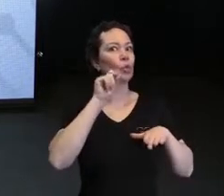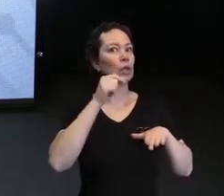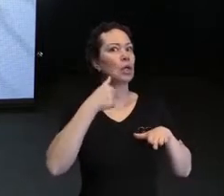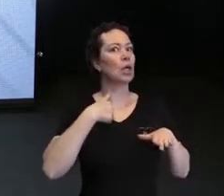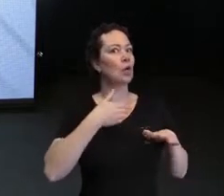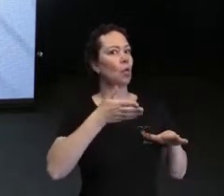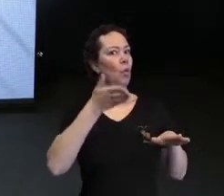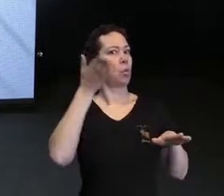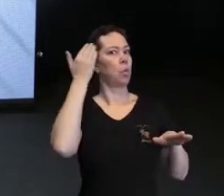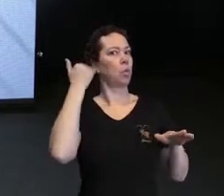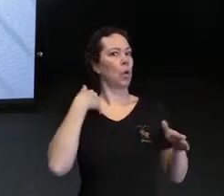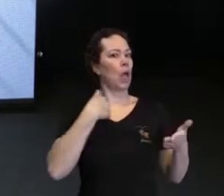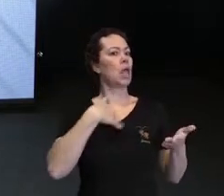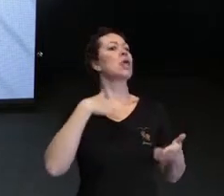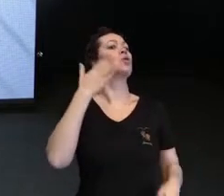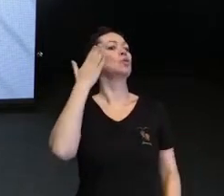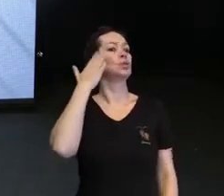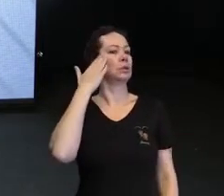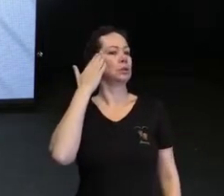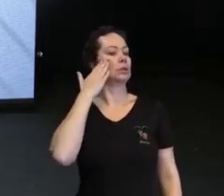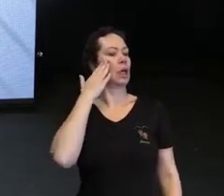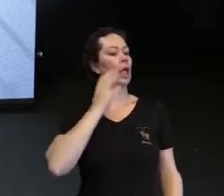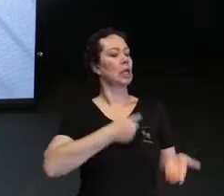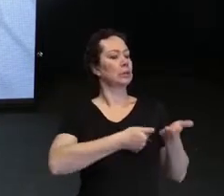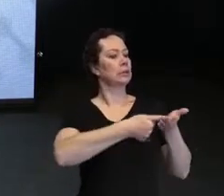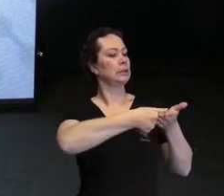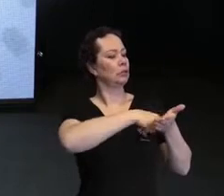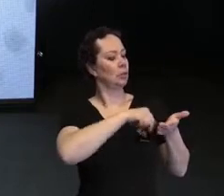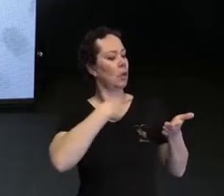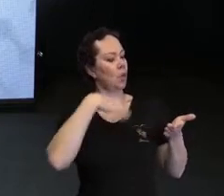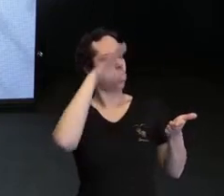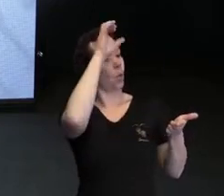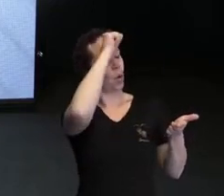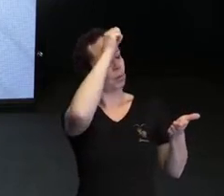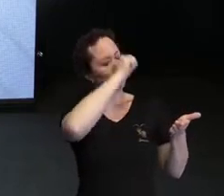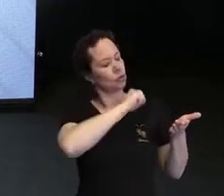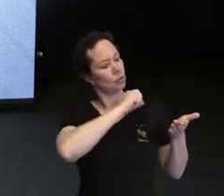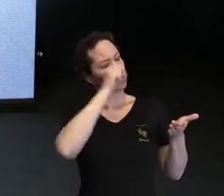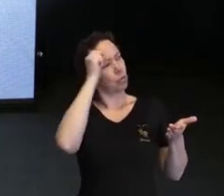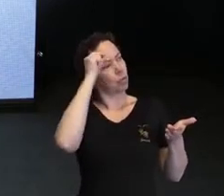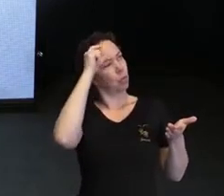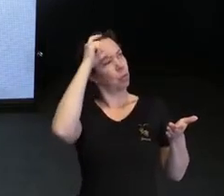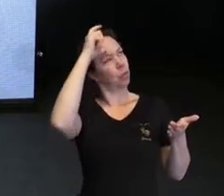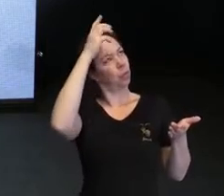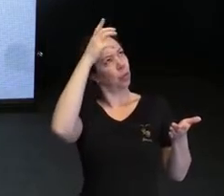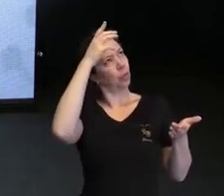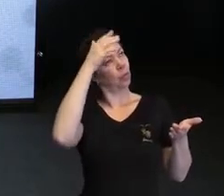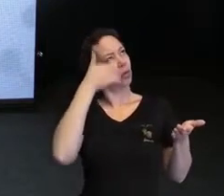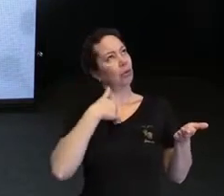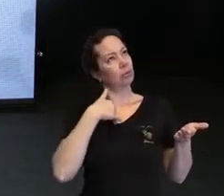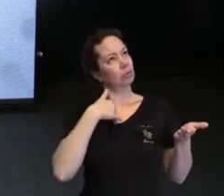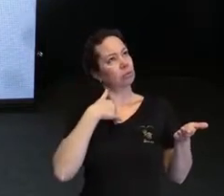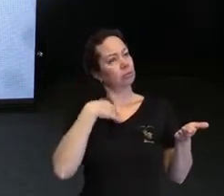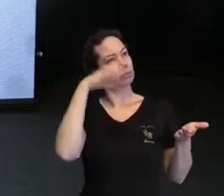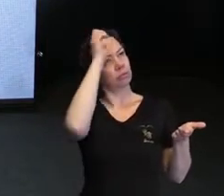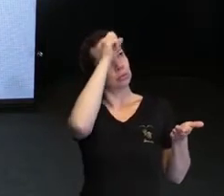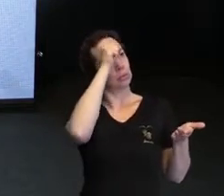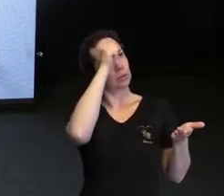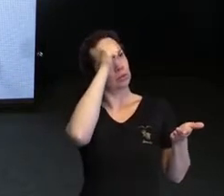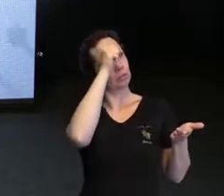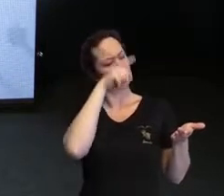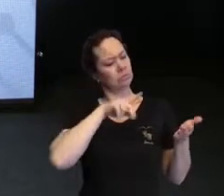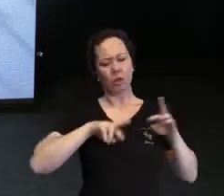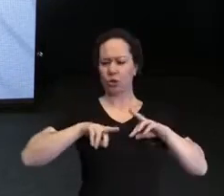que sabia sobre síndrome de Down ou sobre pessoas com deficiência, não era fruto daquilo que eu